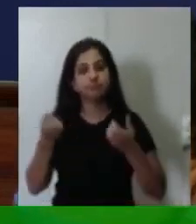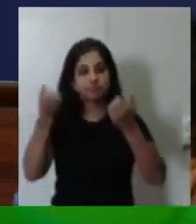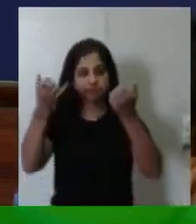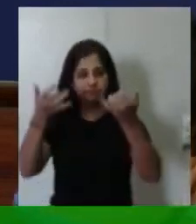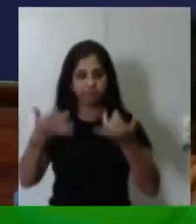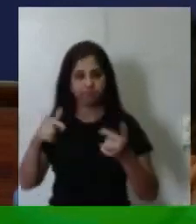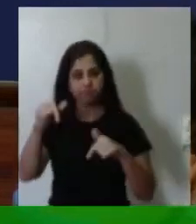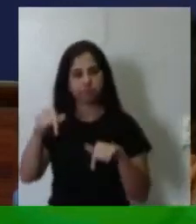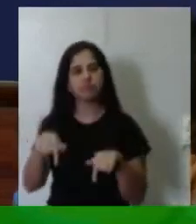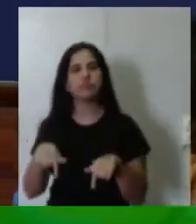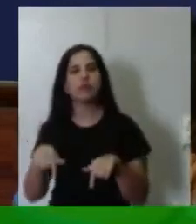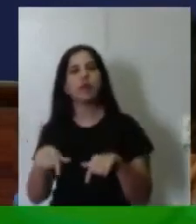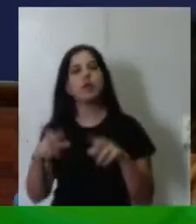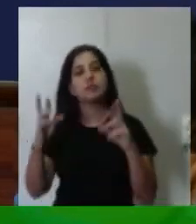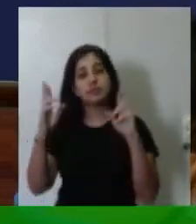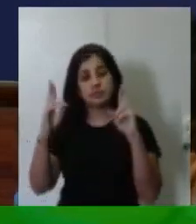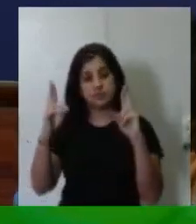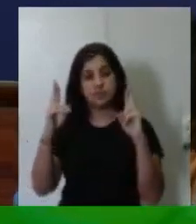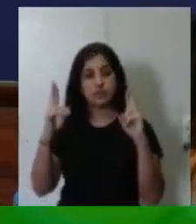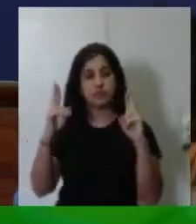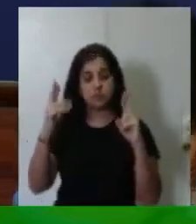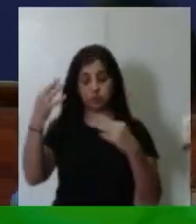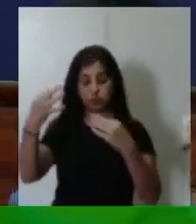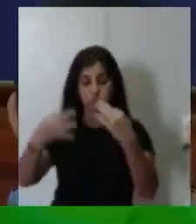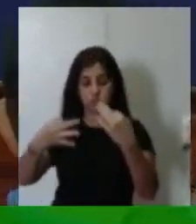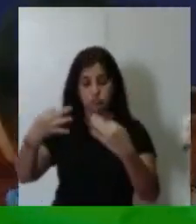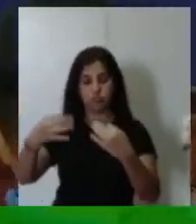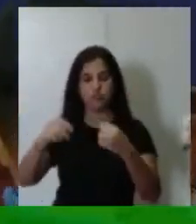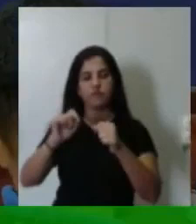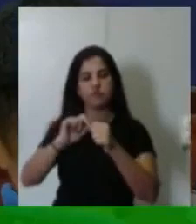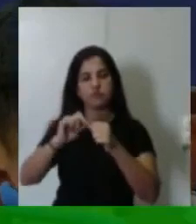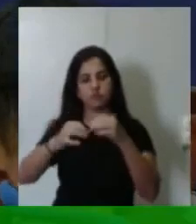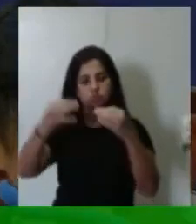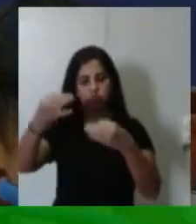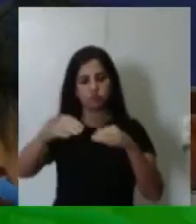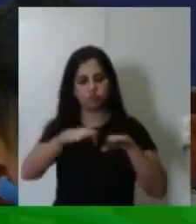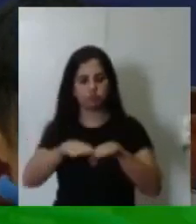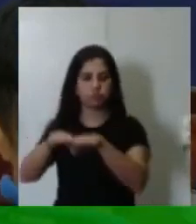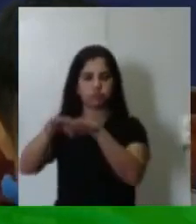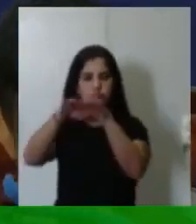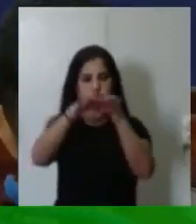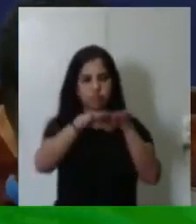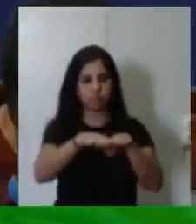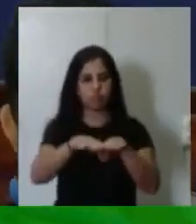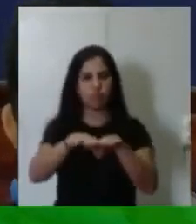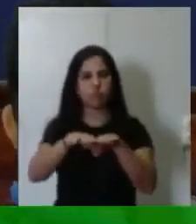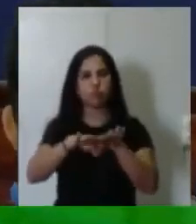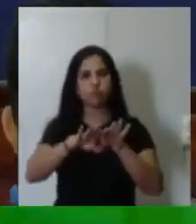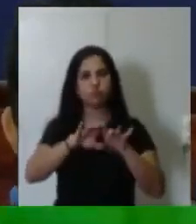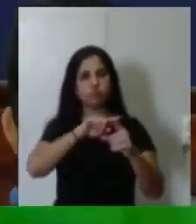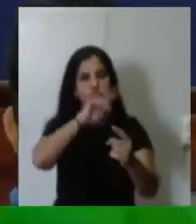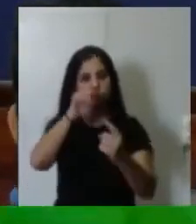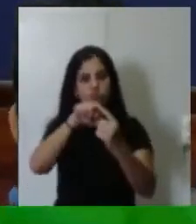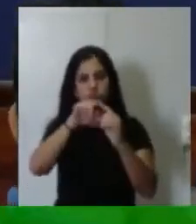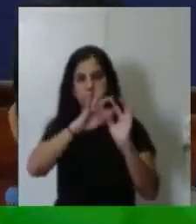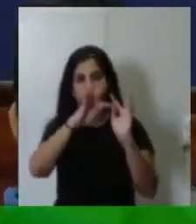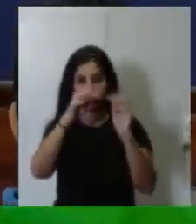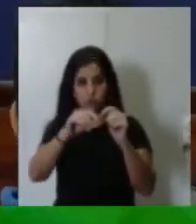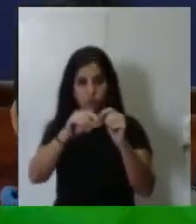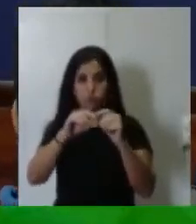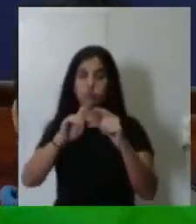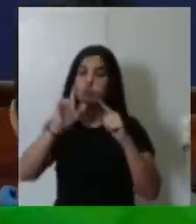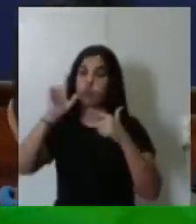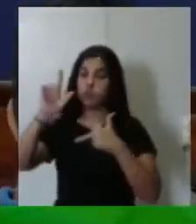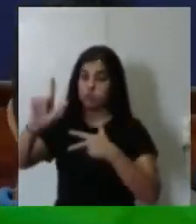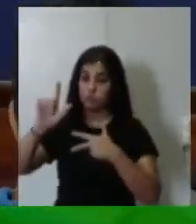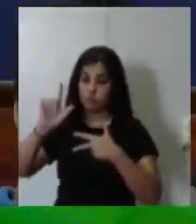judiciário que faça justiça por igualdade para todos, na esperança de um legislativo que crie